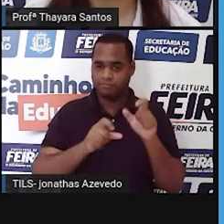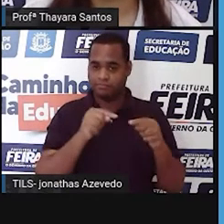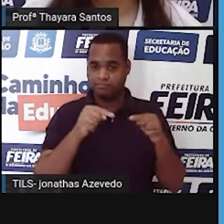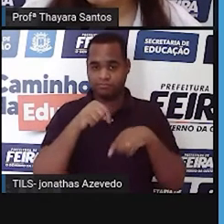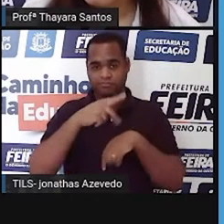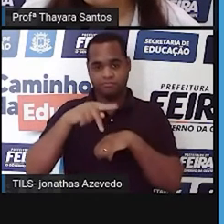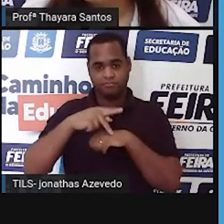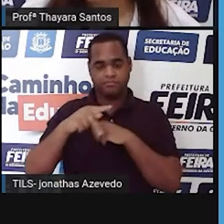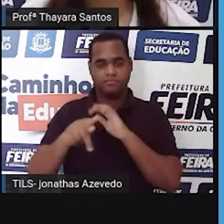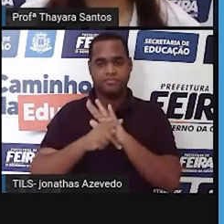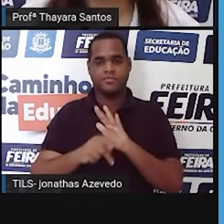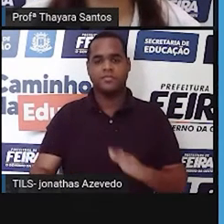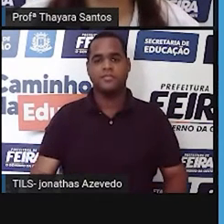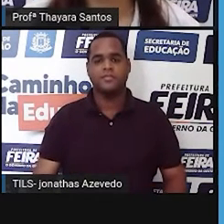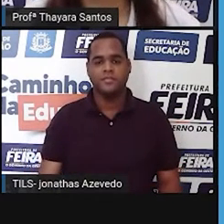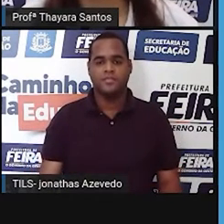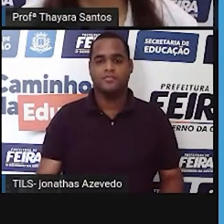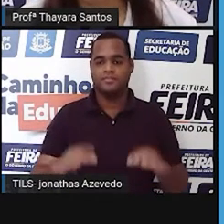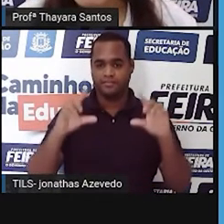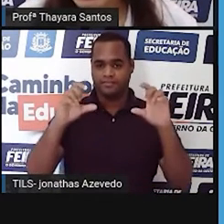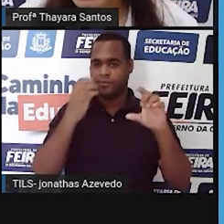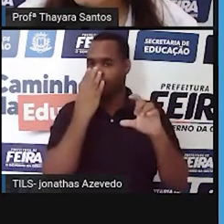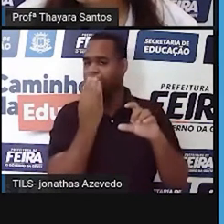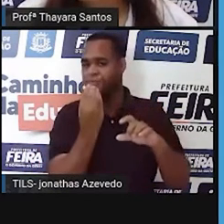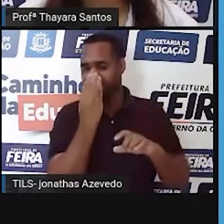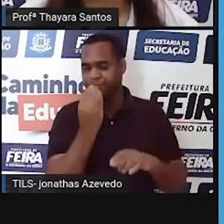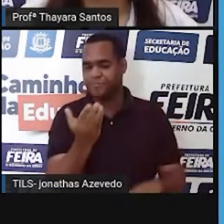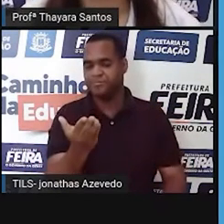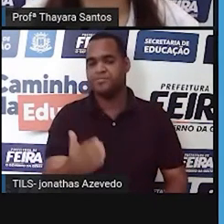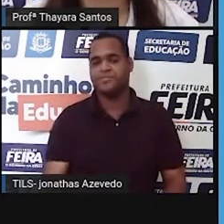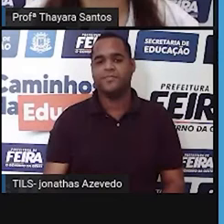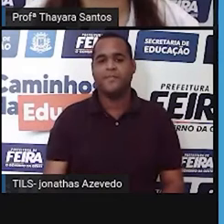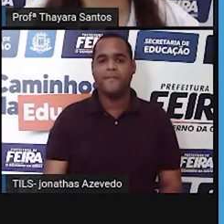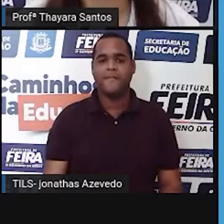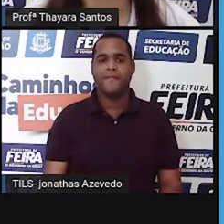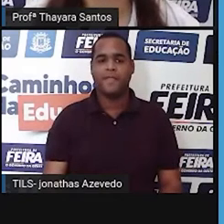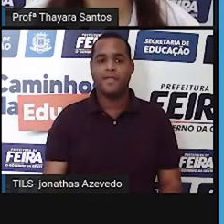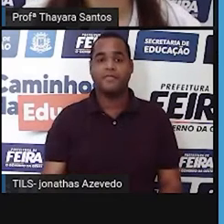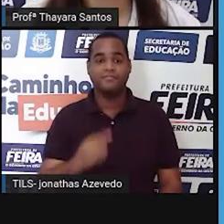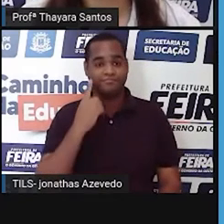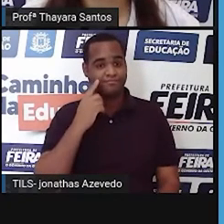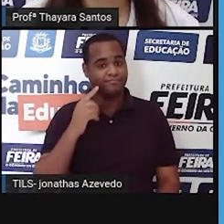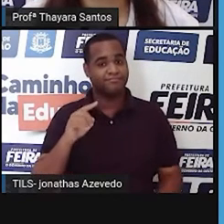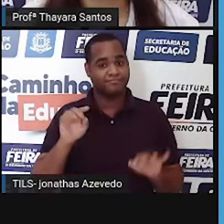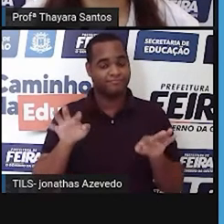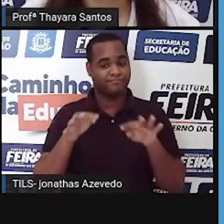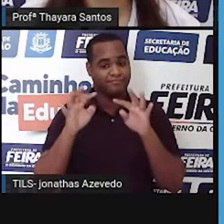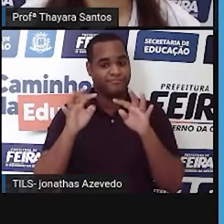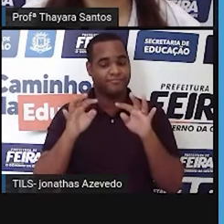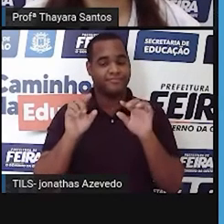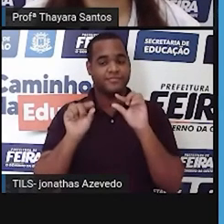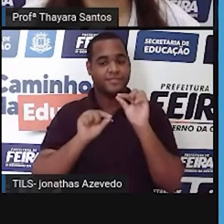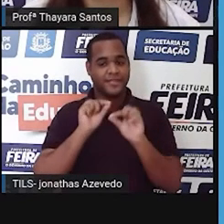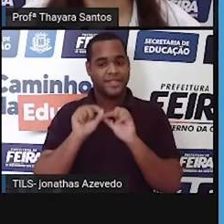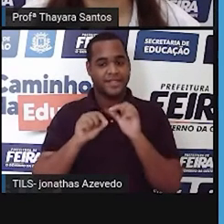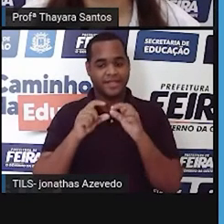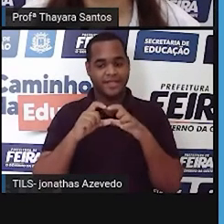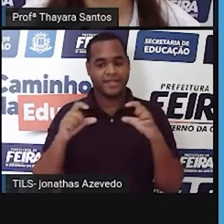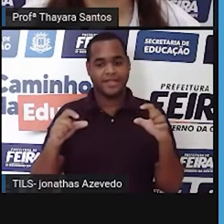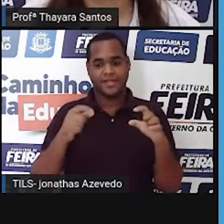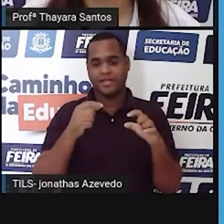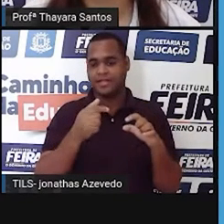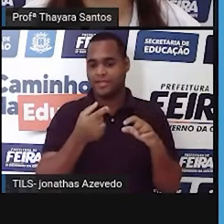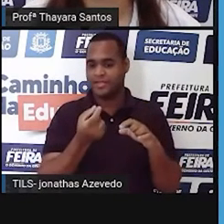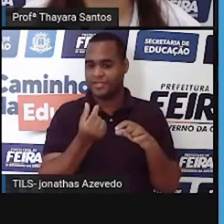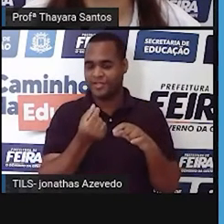nosso país. E aqui está a foto de um lobo-guará, né? Deu destaque aí depois que ele passou a estar